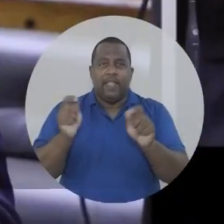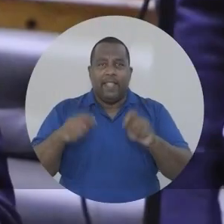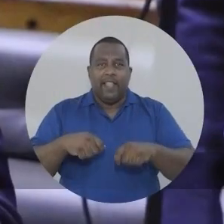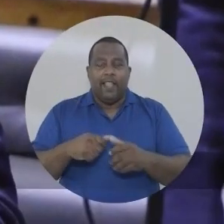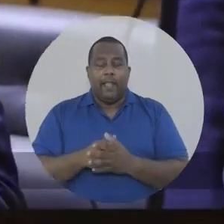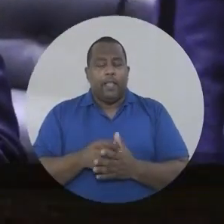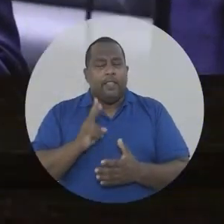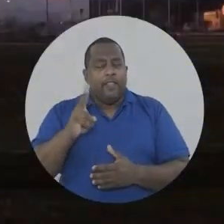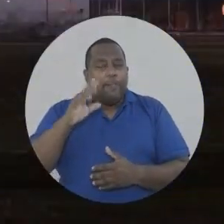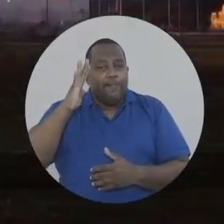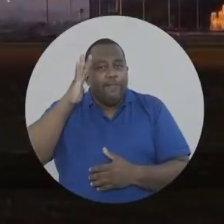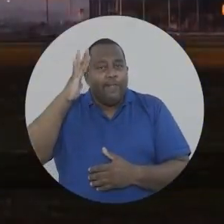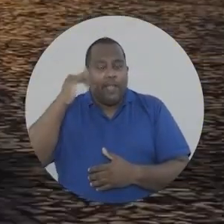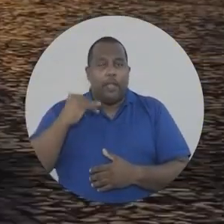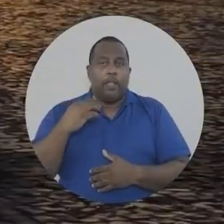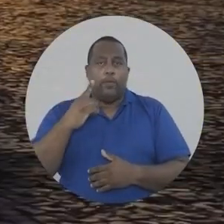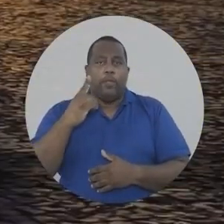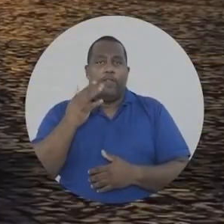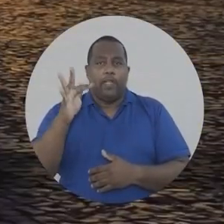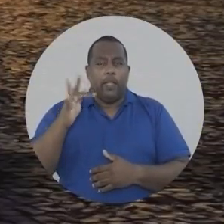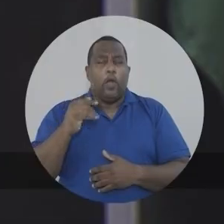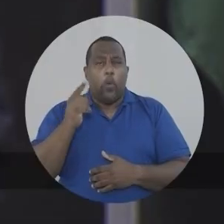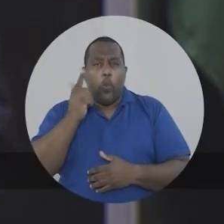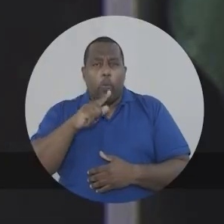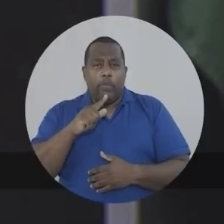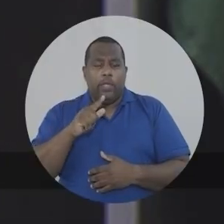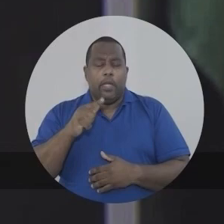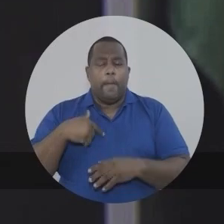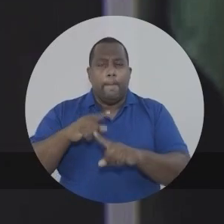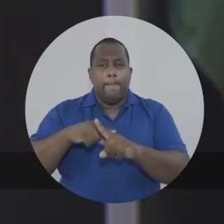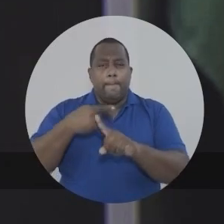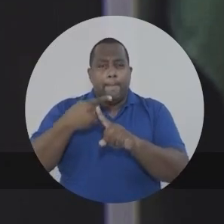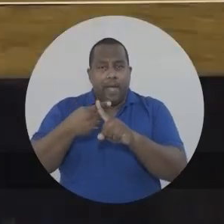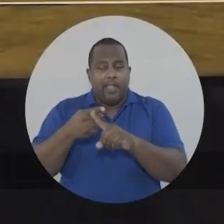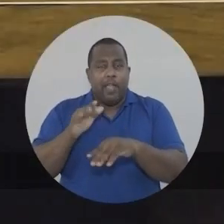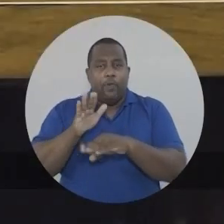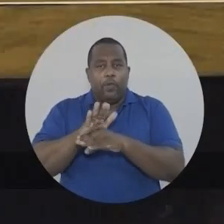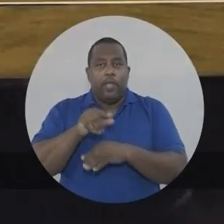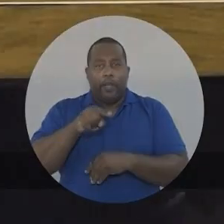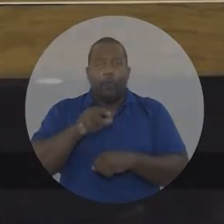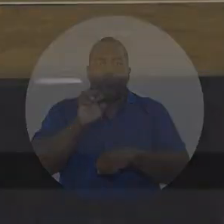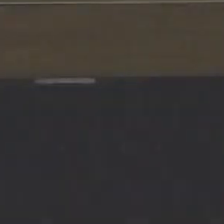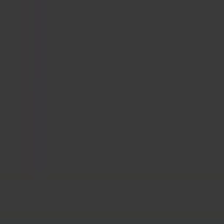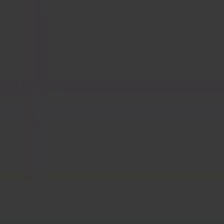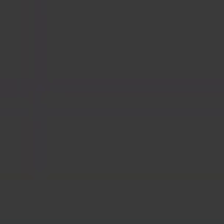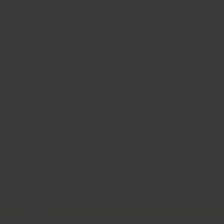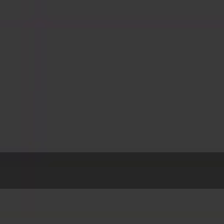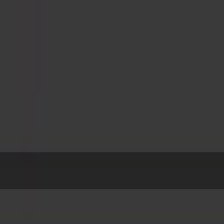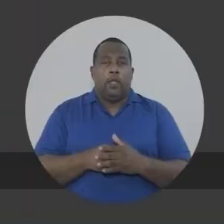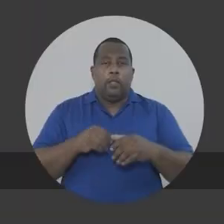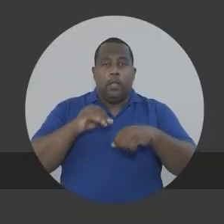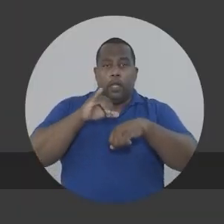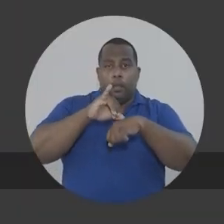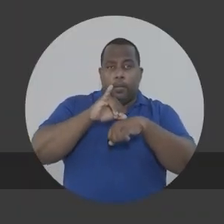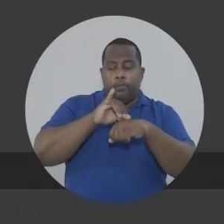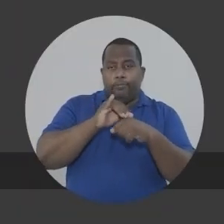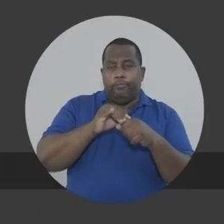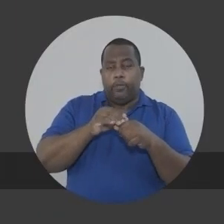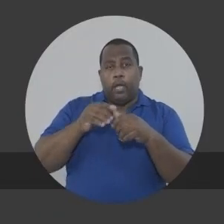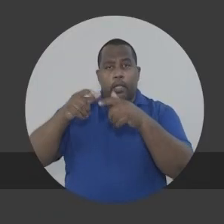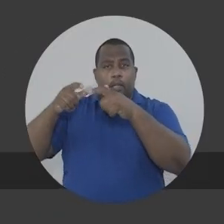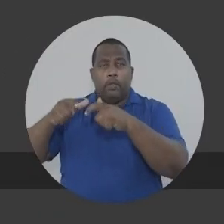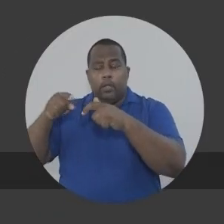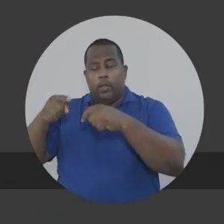mais. Eu sempre imaginei que, como deputado federal, eu iria conseguir realizar ainda mais para o meu estado. Quando o ACM